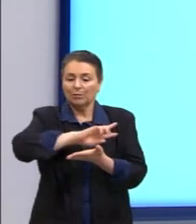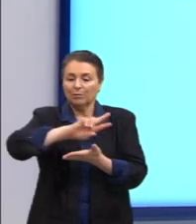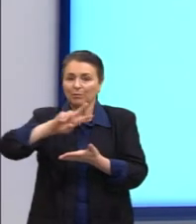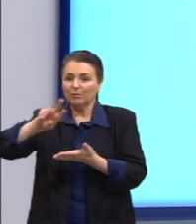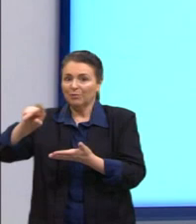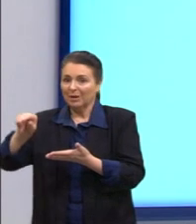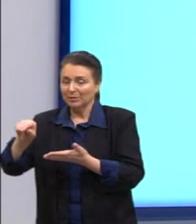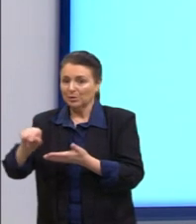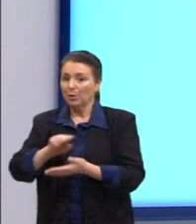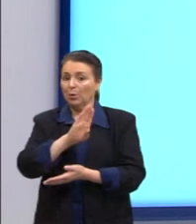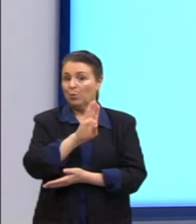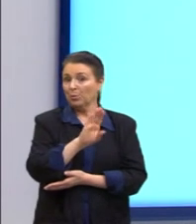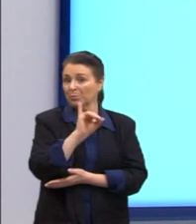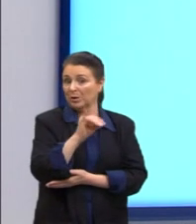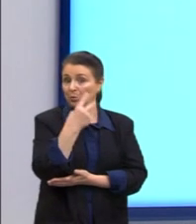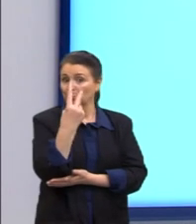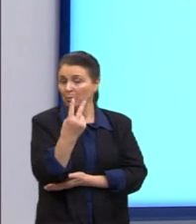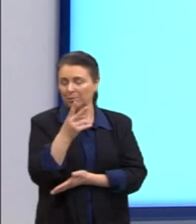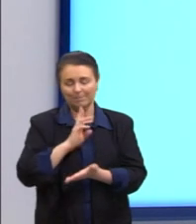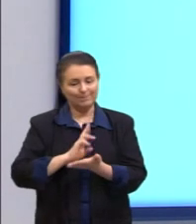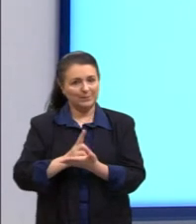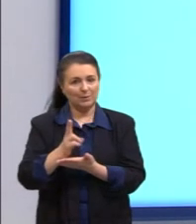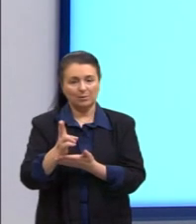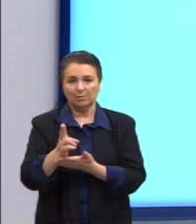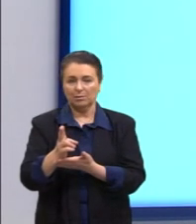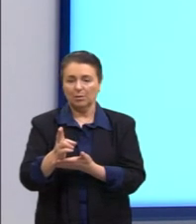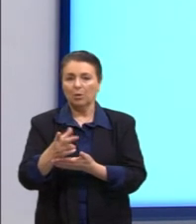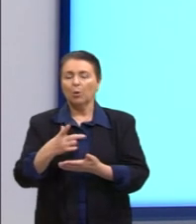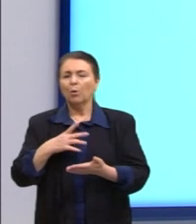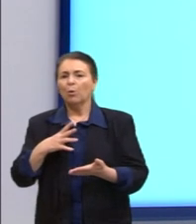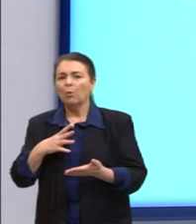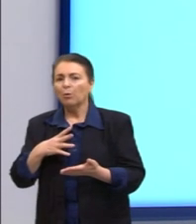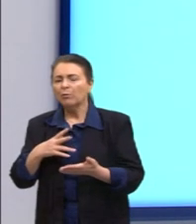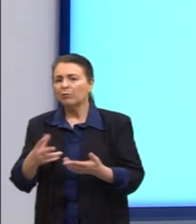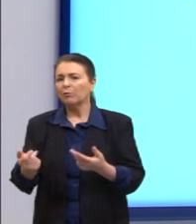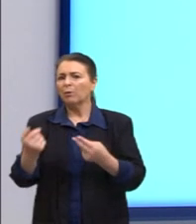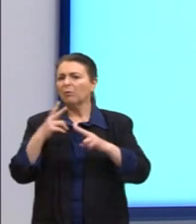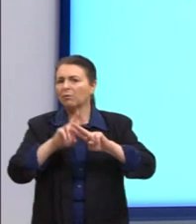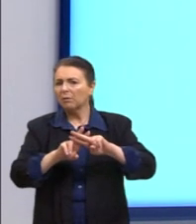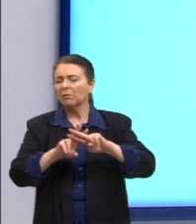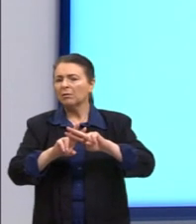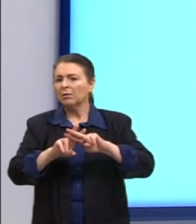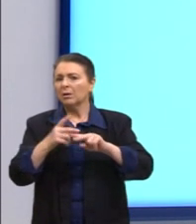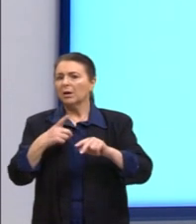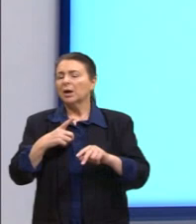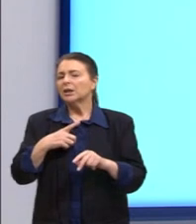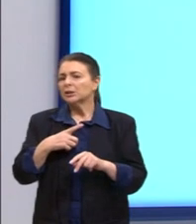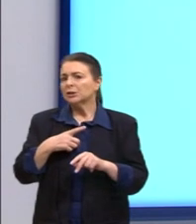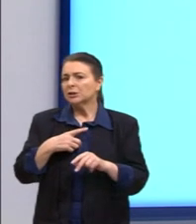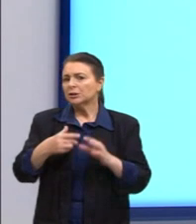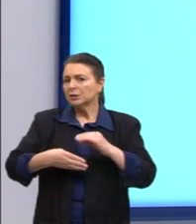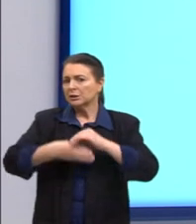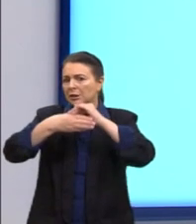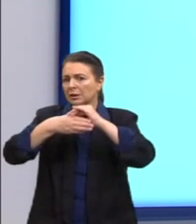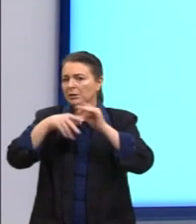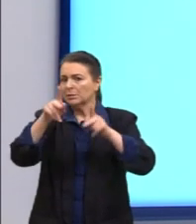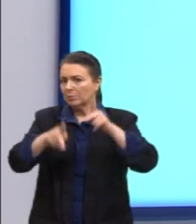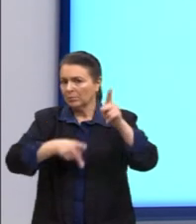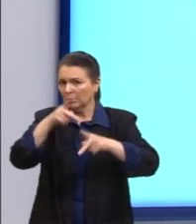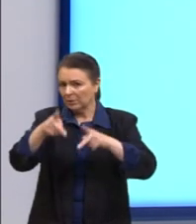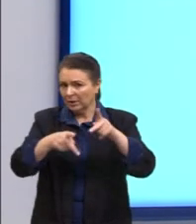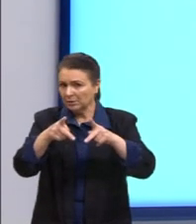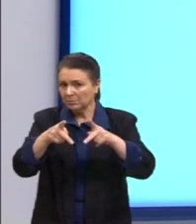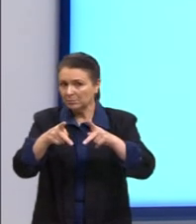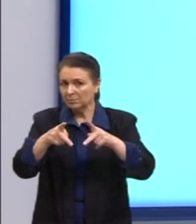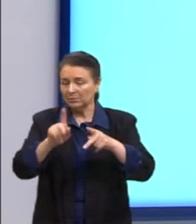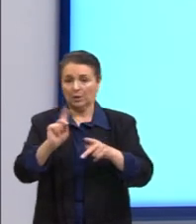bipartidarismo não continua. Será que foi a detenção de lideranças populares por crimes de subversão? E não, isso é uma marca